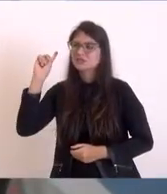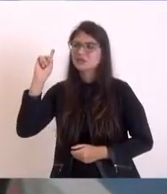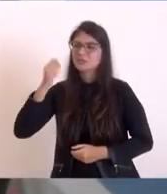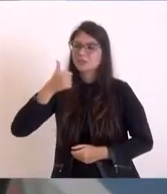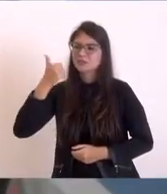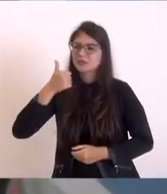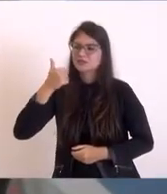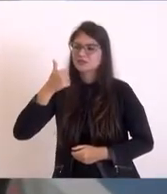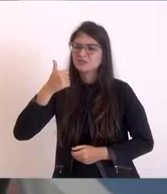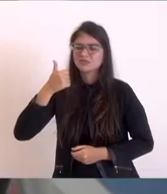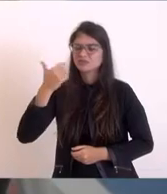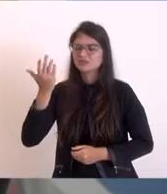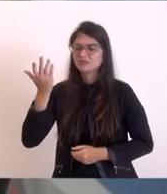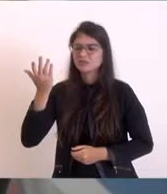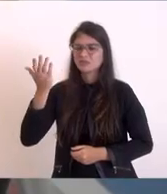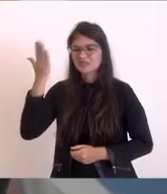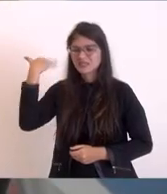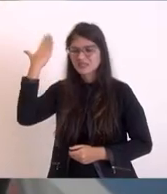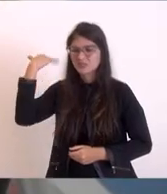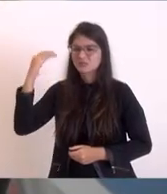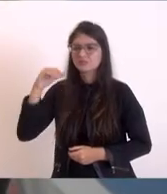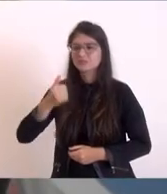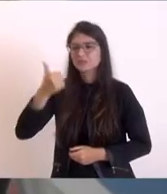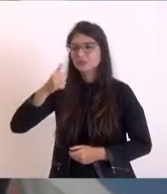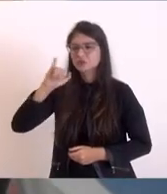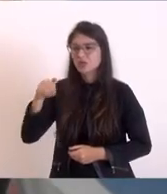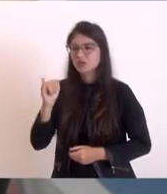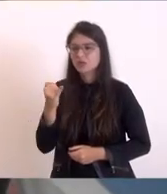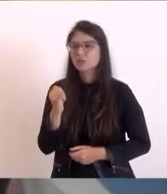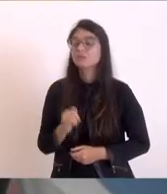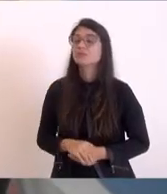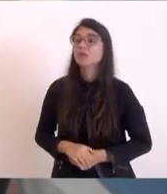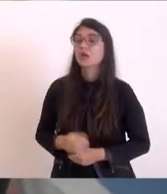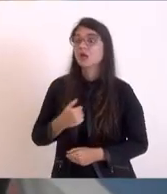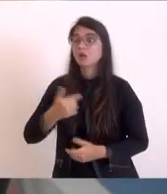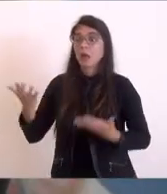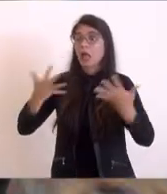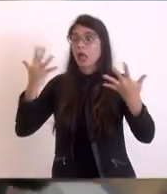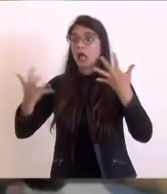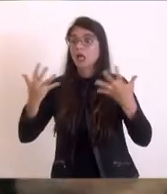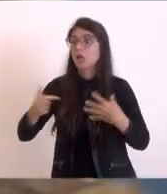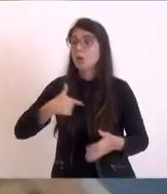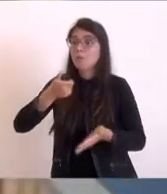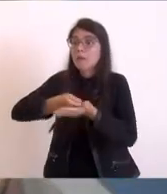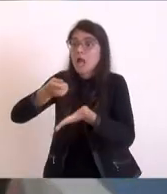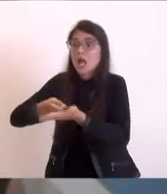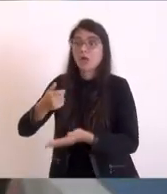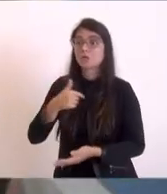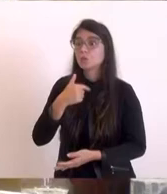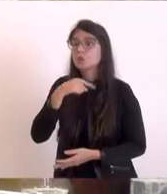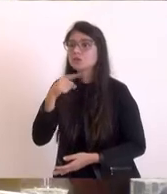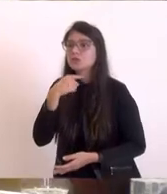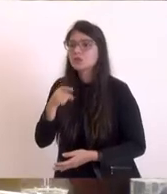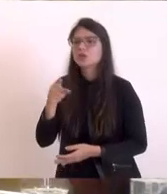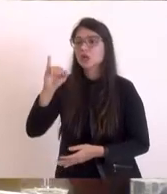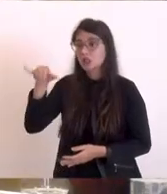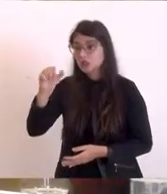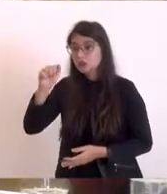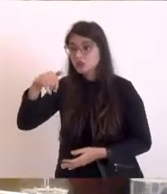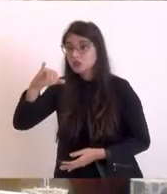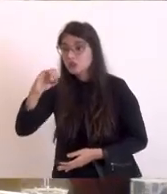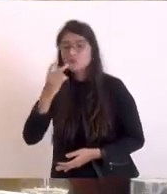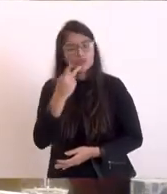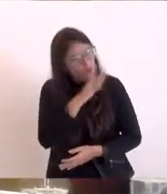e eu já fiquei apavorado não vou conseguir pagar falei com o Jânio conversei com o Jânio não vou falar com o presidente o